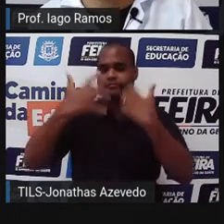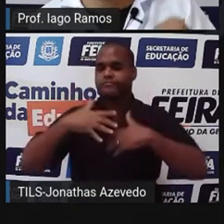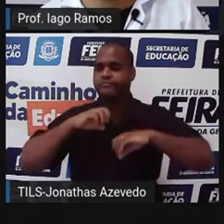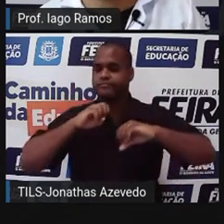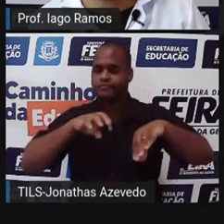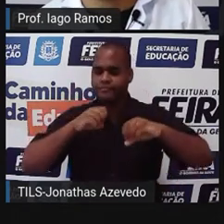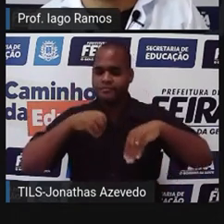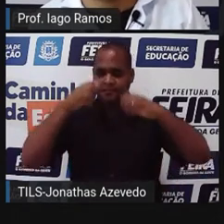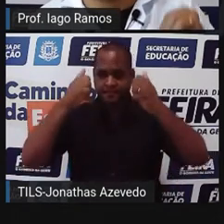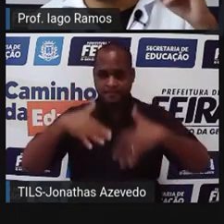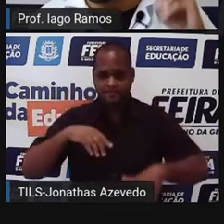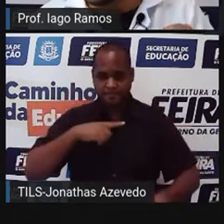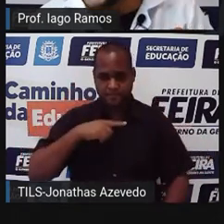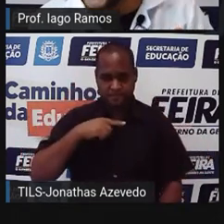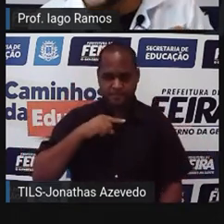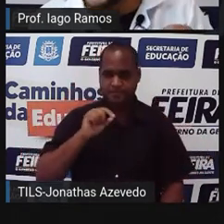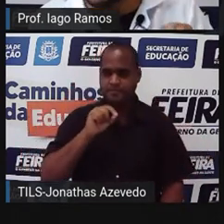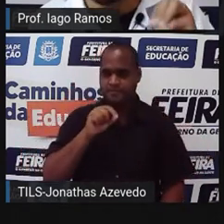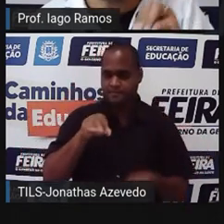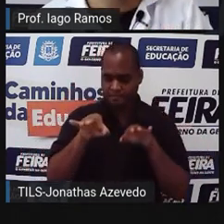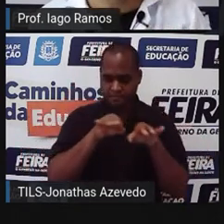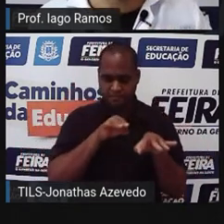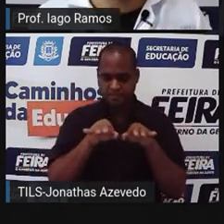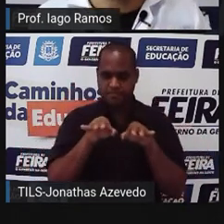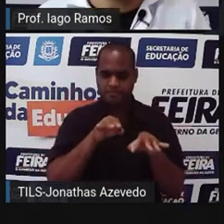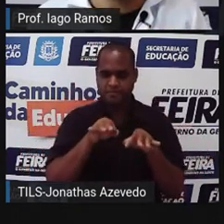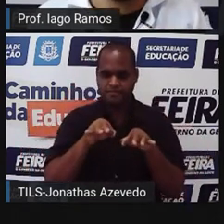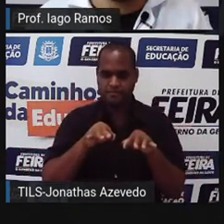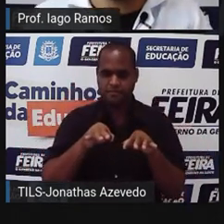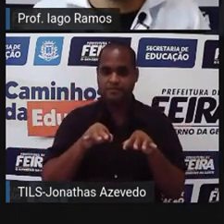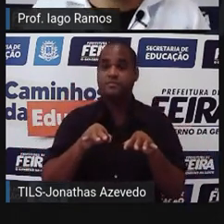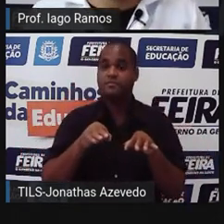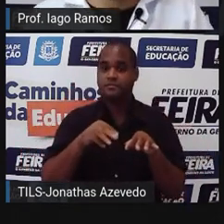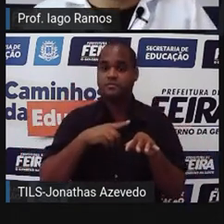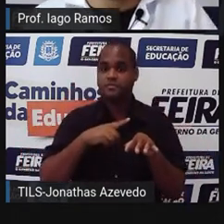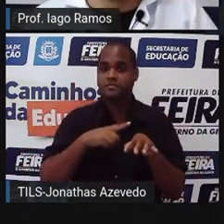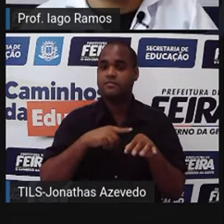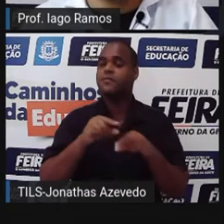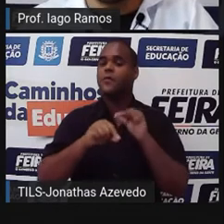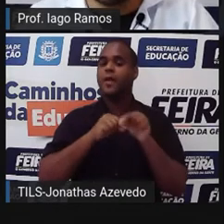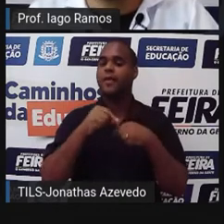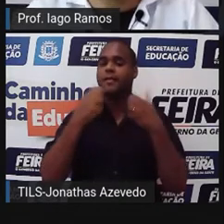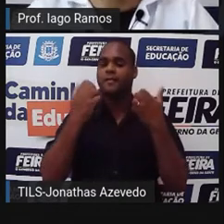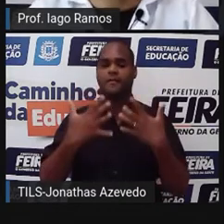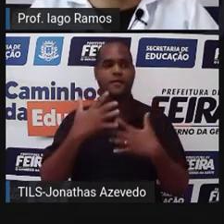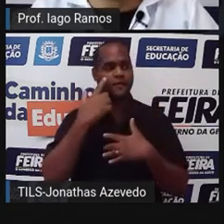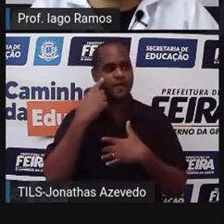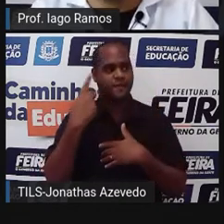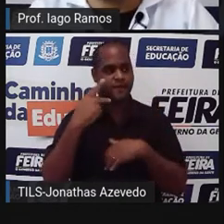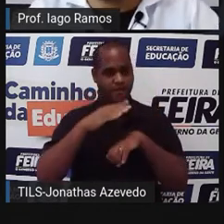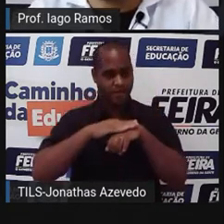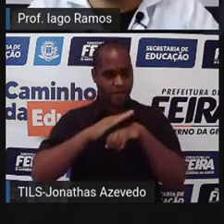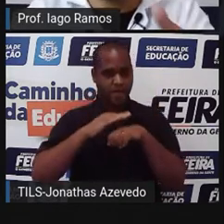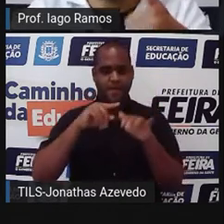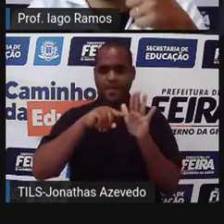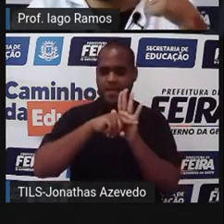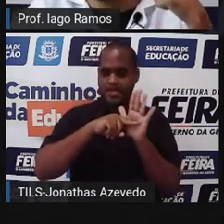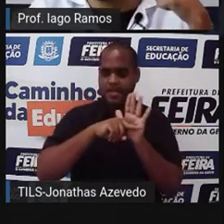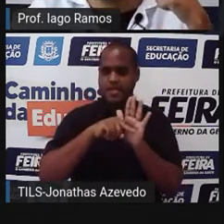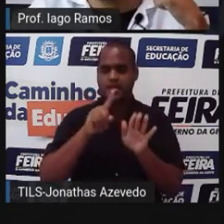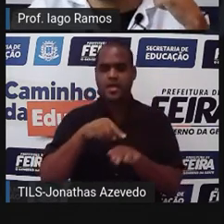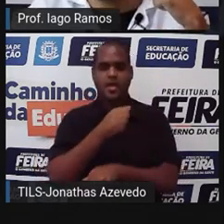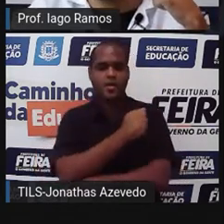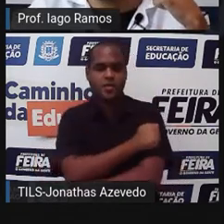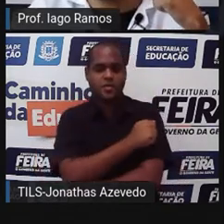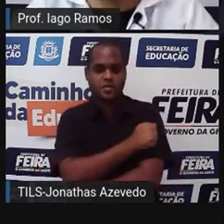né, sobre essa coisa de organizar, tá bom? Então, a situação é uma pesquisa realizada com alunos, olha